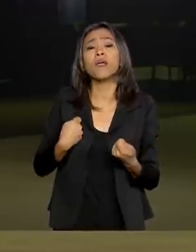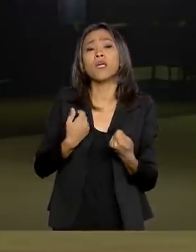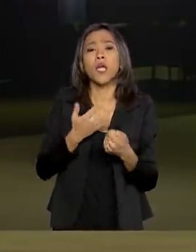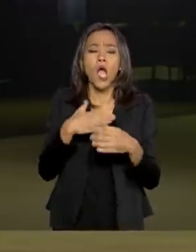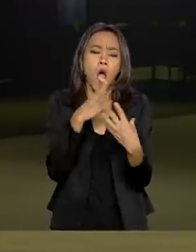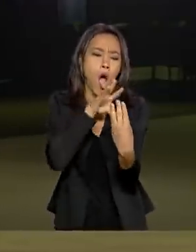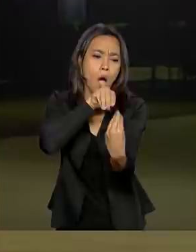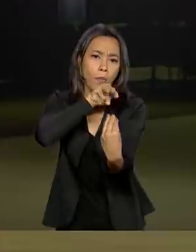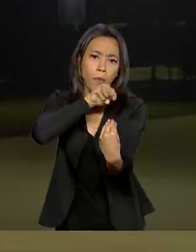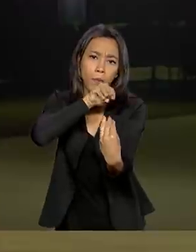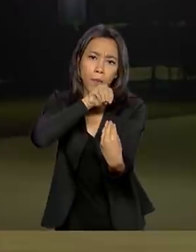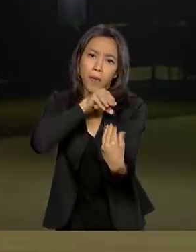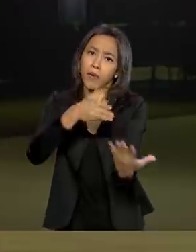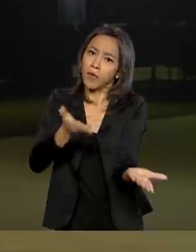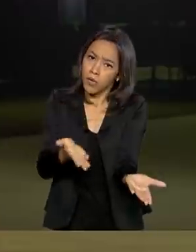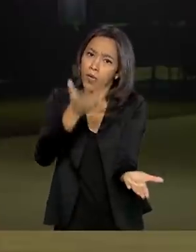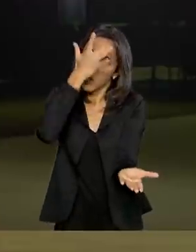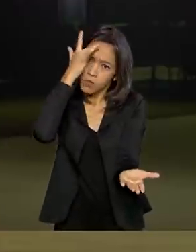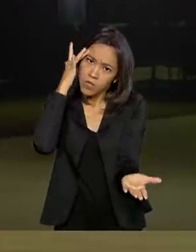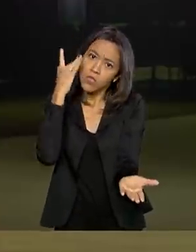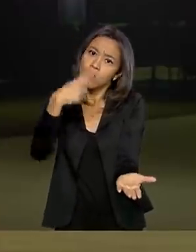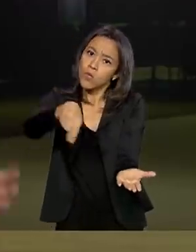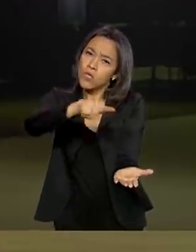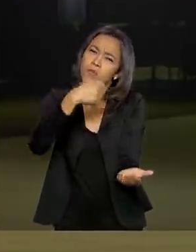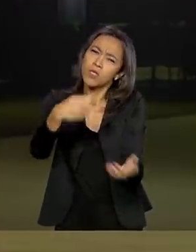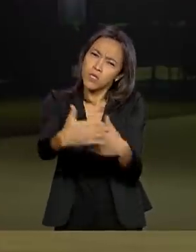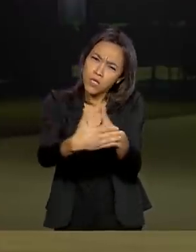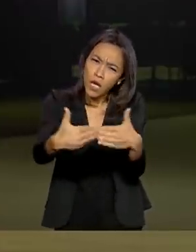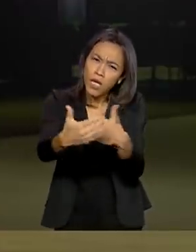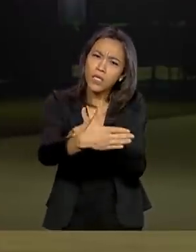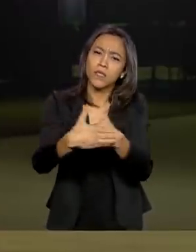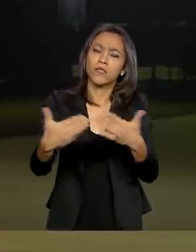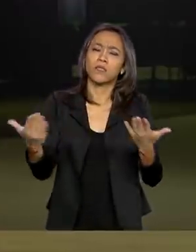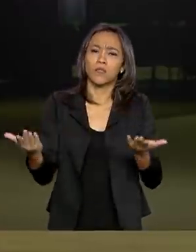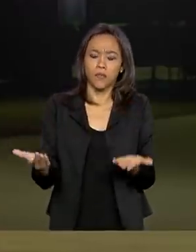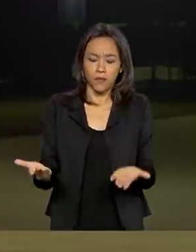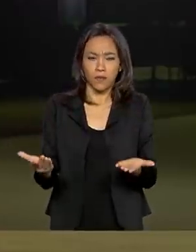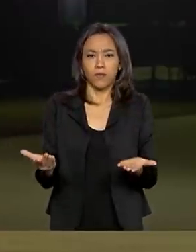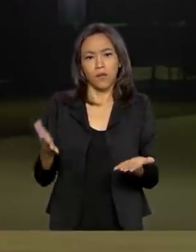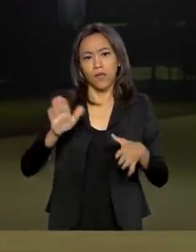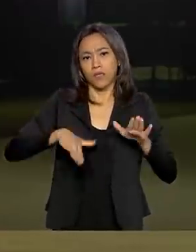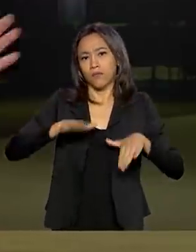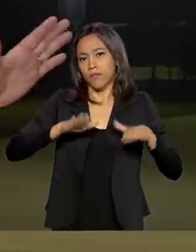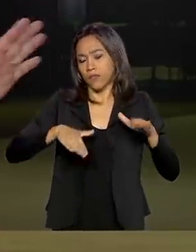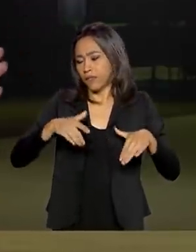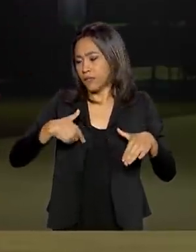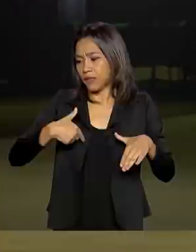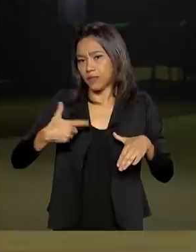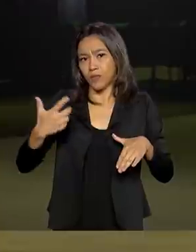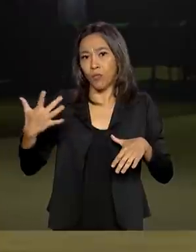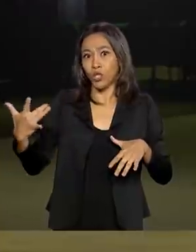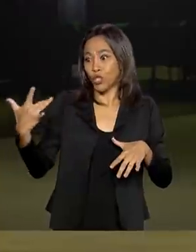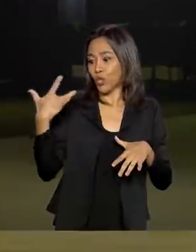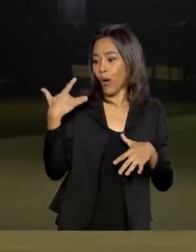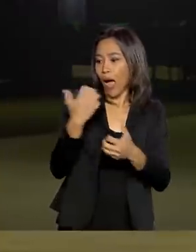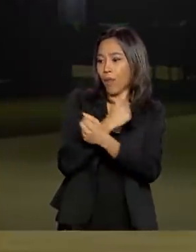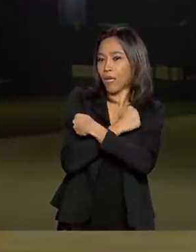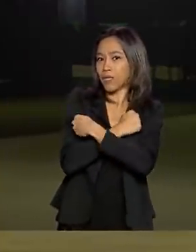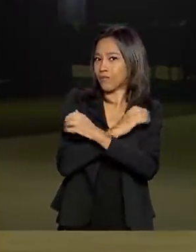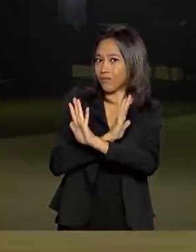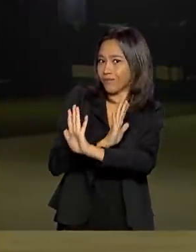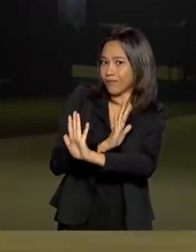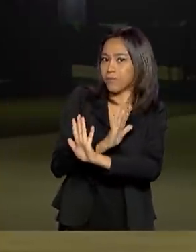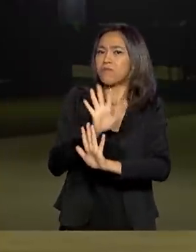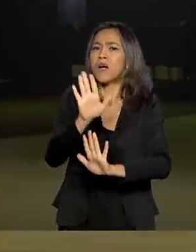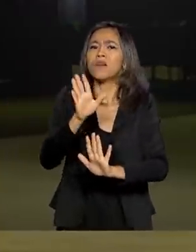As pessoas precisam de um carinho, né, às vezes não pode ter o toque, né, mas pode ter uma